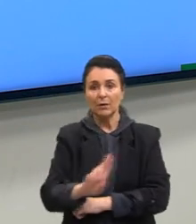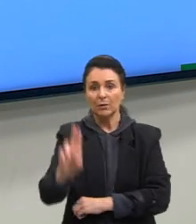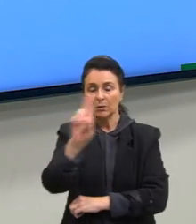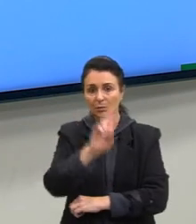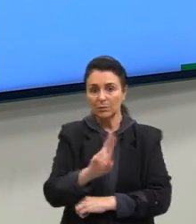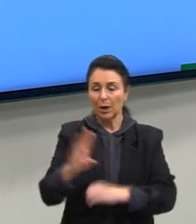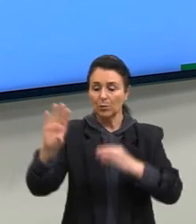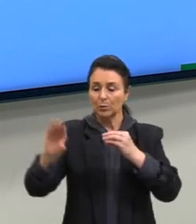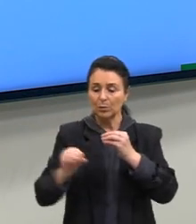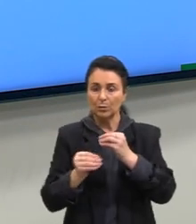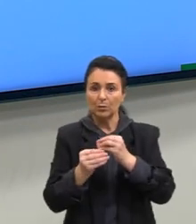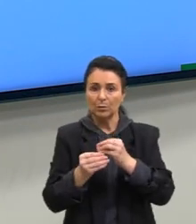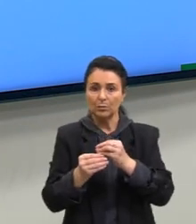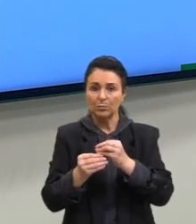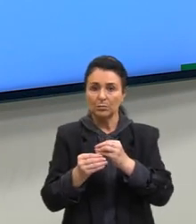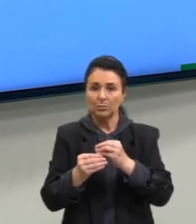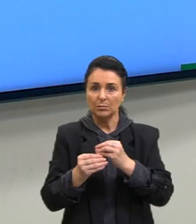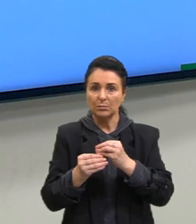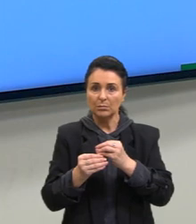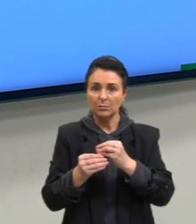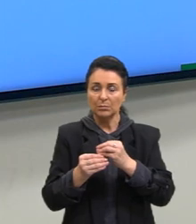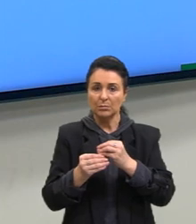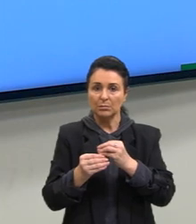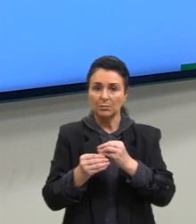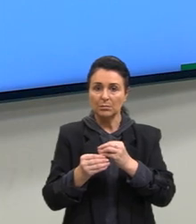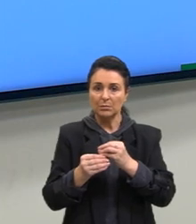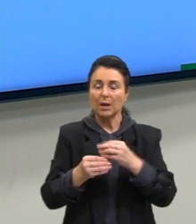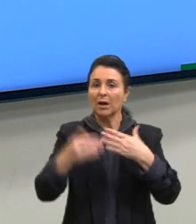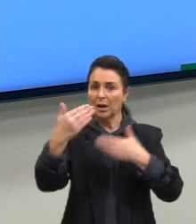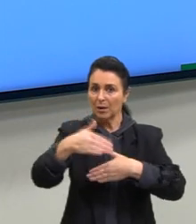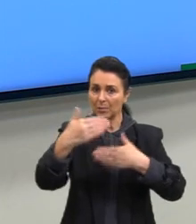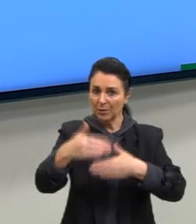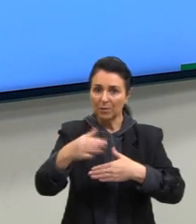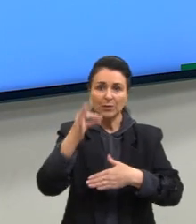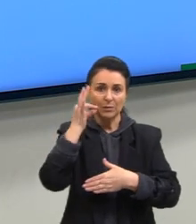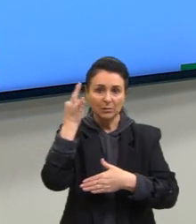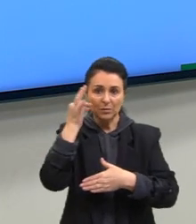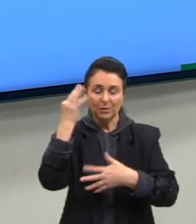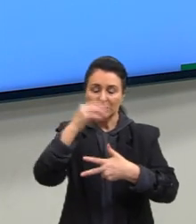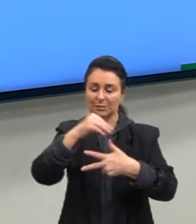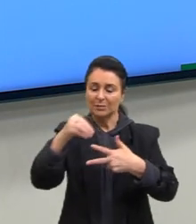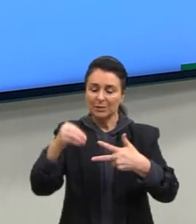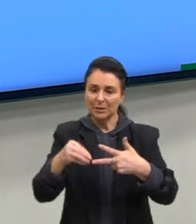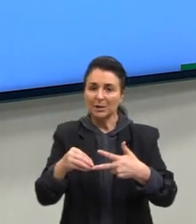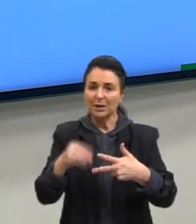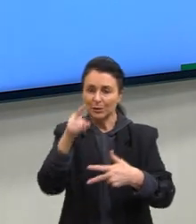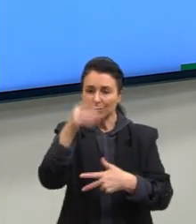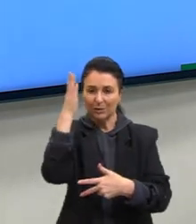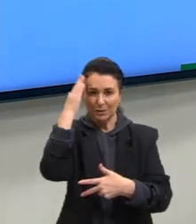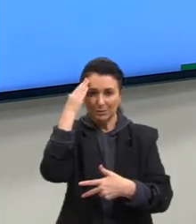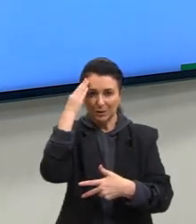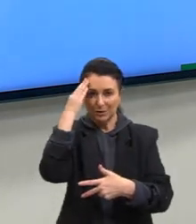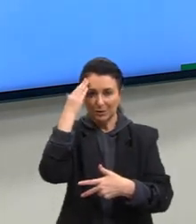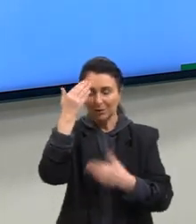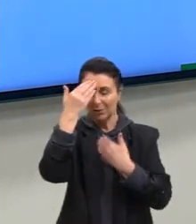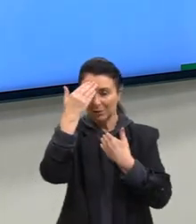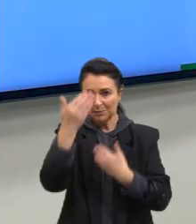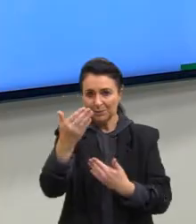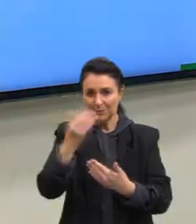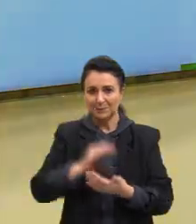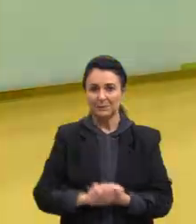compostos, vai tirar essa parte da prova dos vestibulares do Enem de letra. Então, era isso. Obrigada.